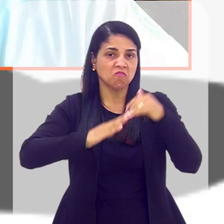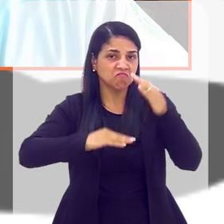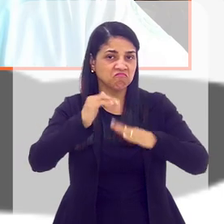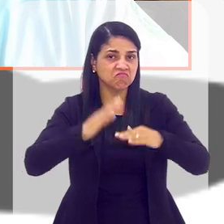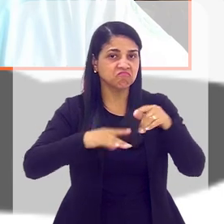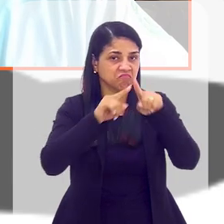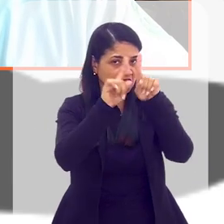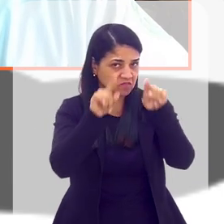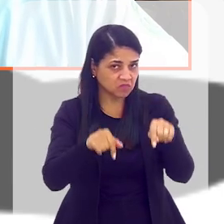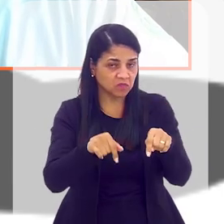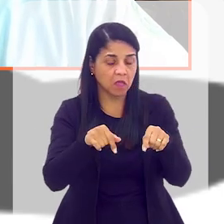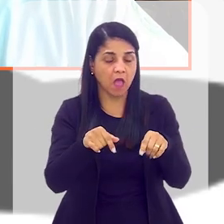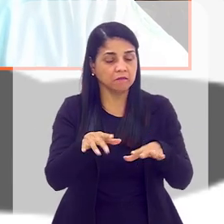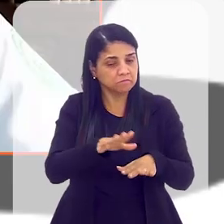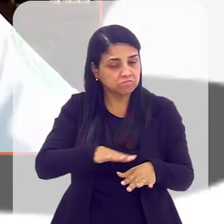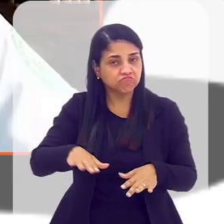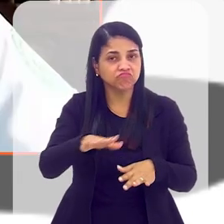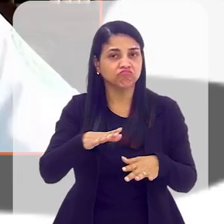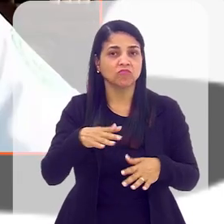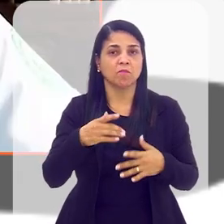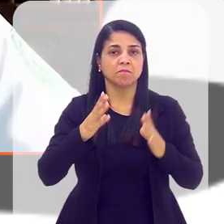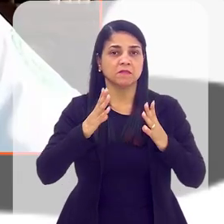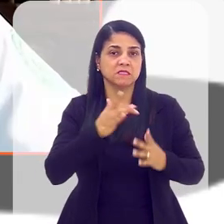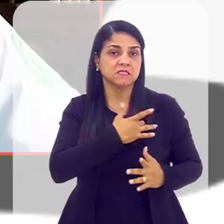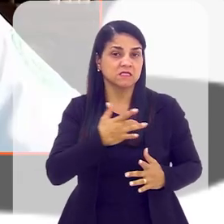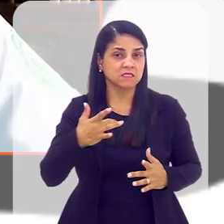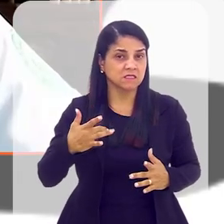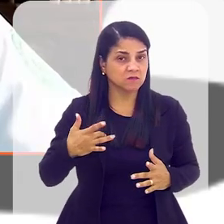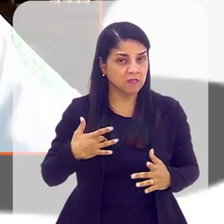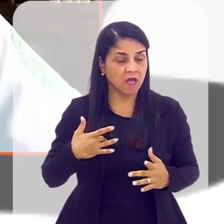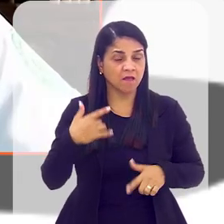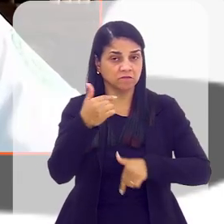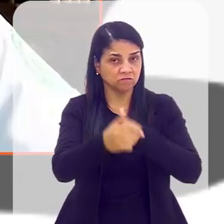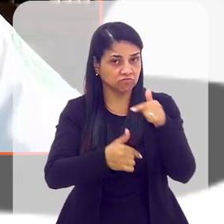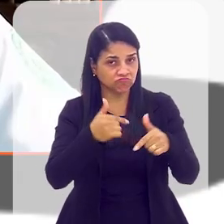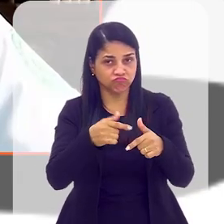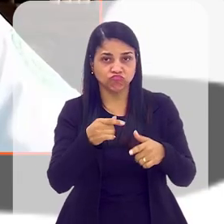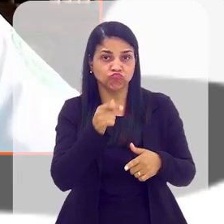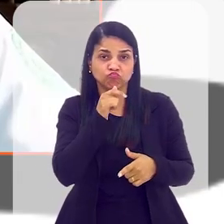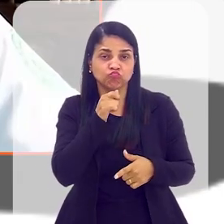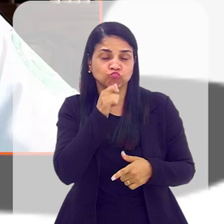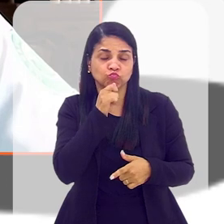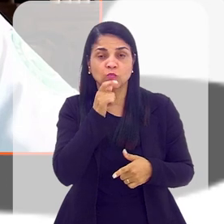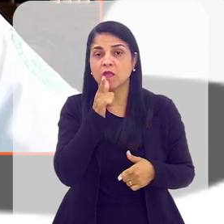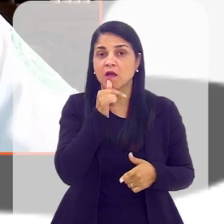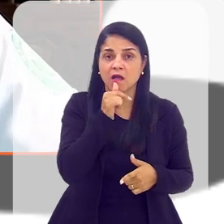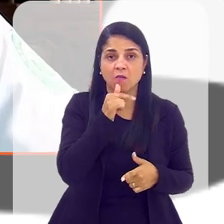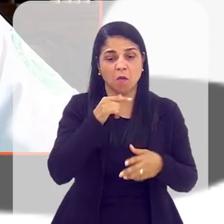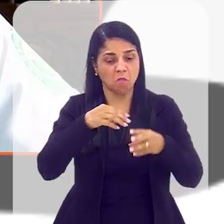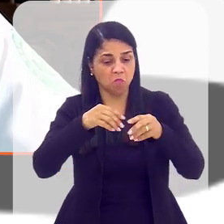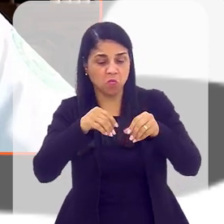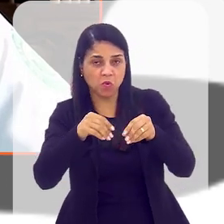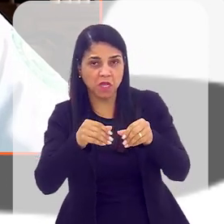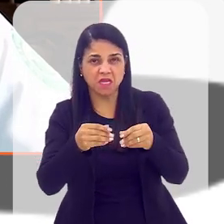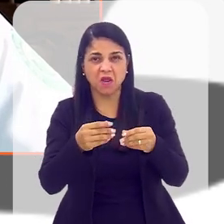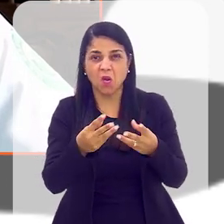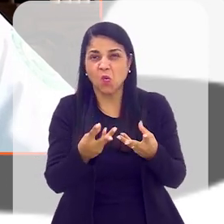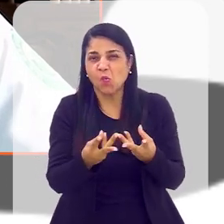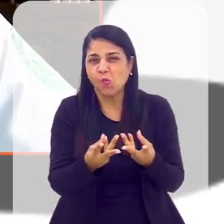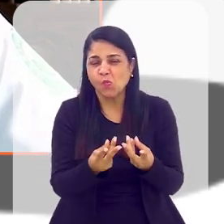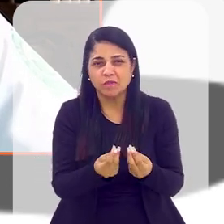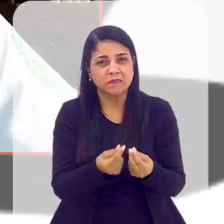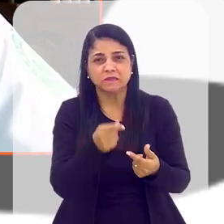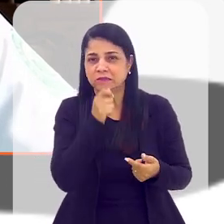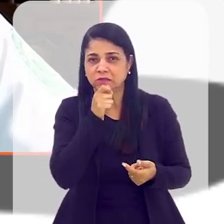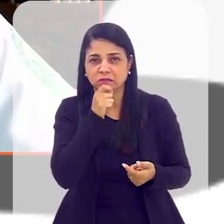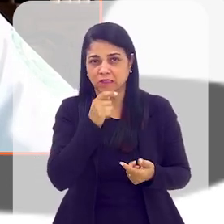o próprio empregado, é um ambiente muito mais saudável de trabalho, porque não trabalha com água, com umidade, com poeira. Nós trabalhamos tudo com